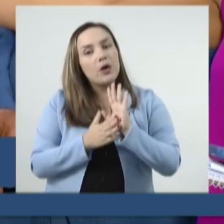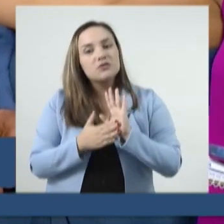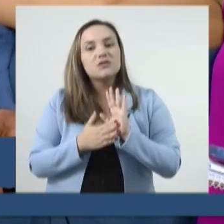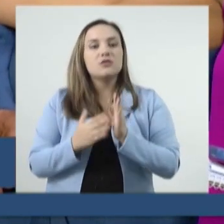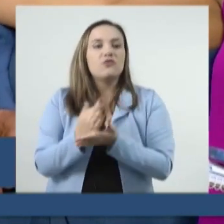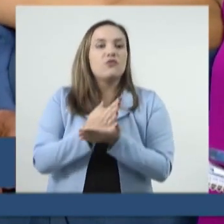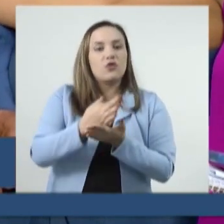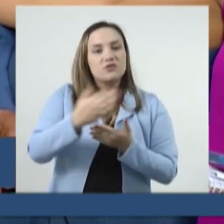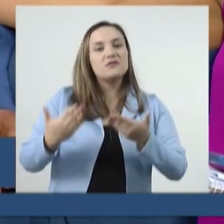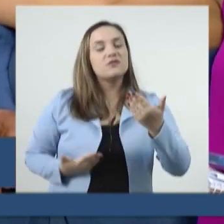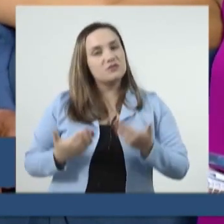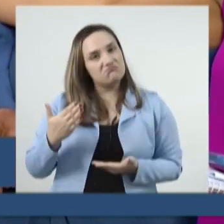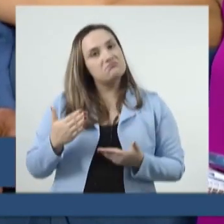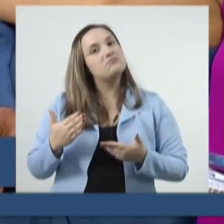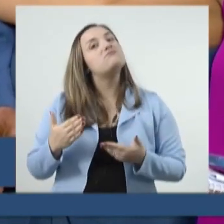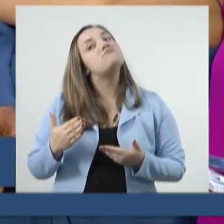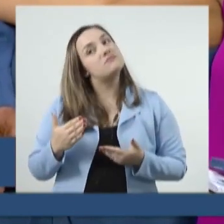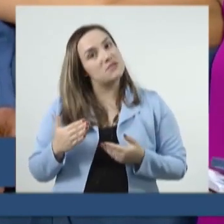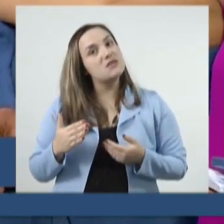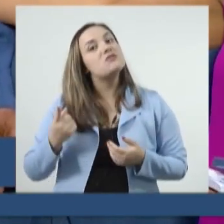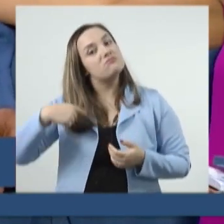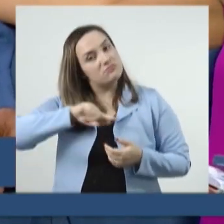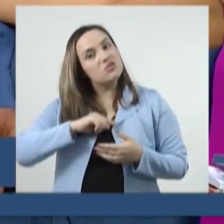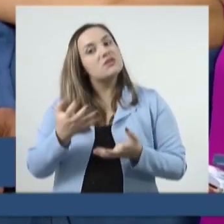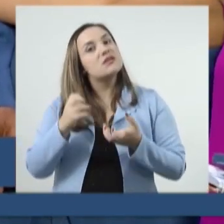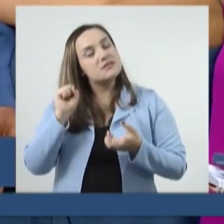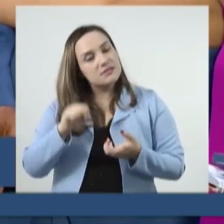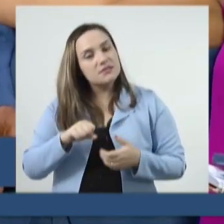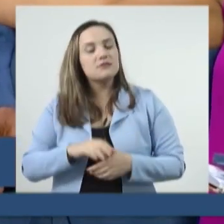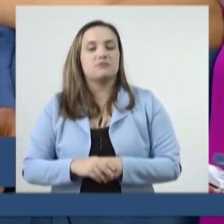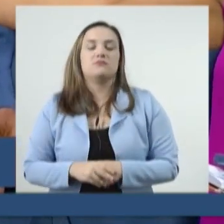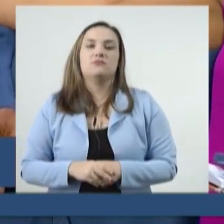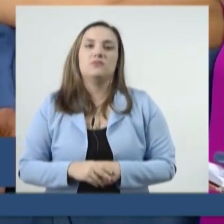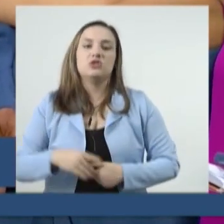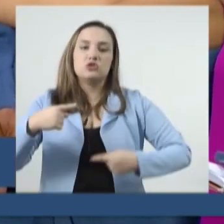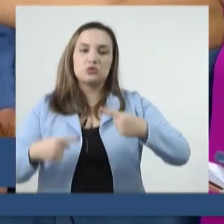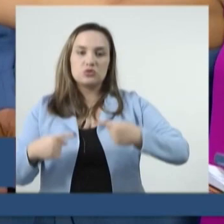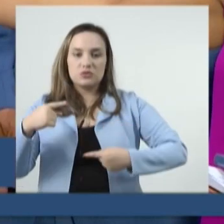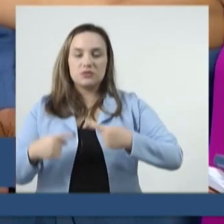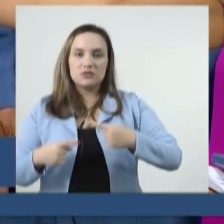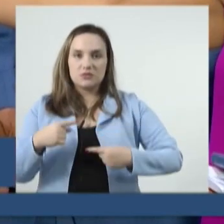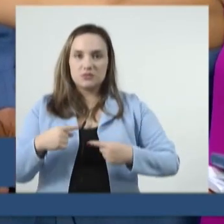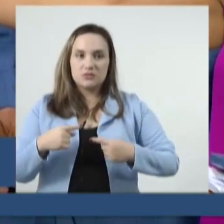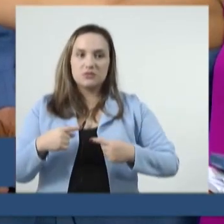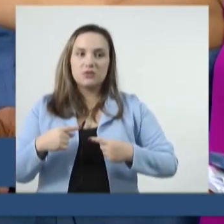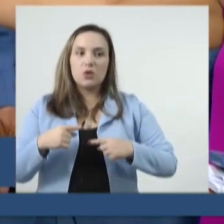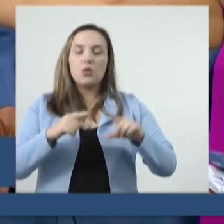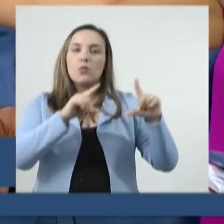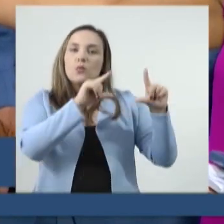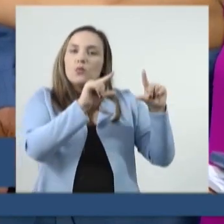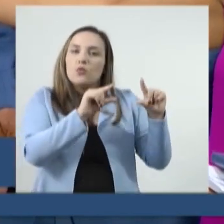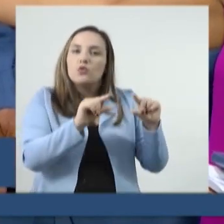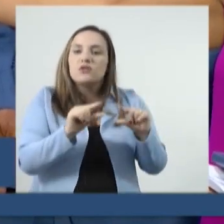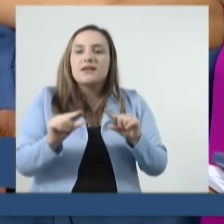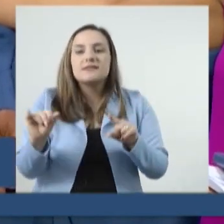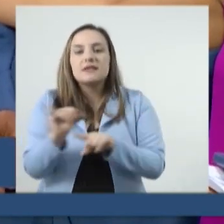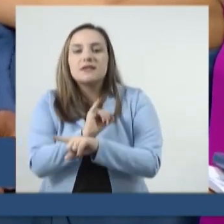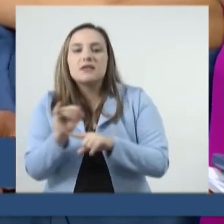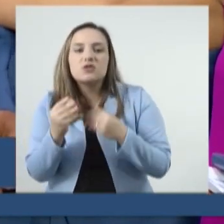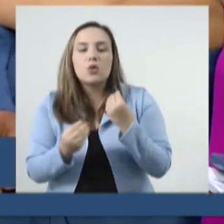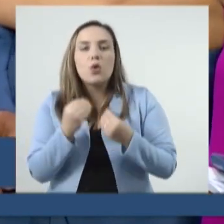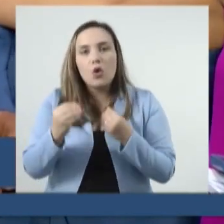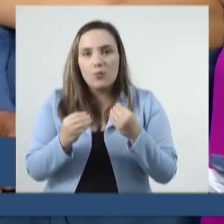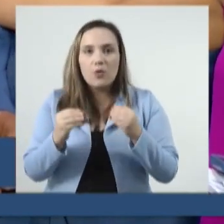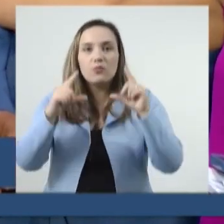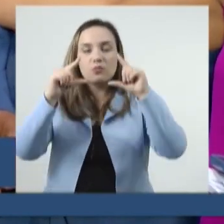Servidores, e existe a predisposição do governo de discutir modalidades e maneiras de apoiar